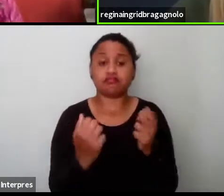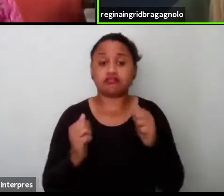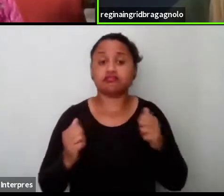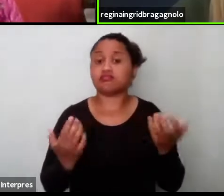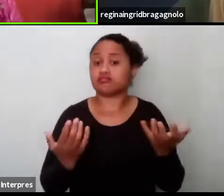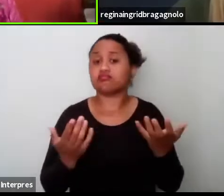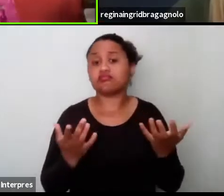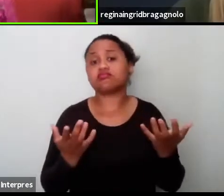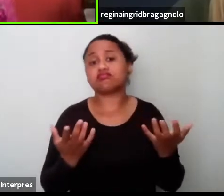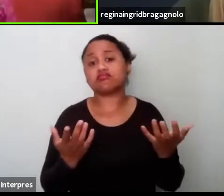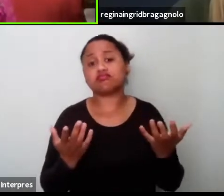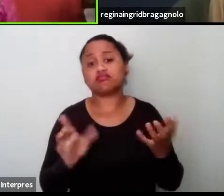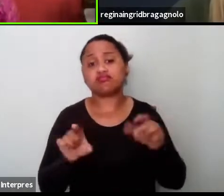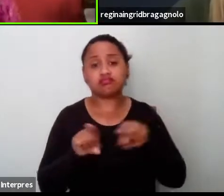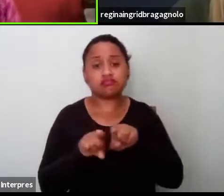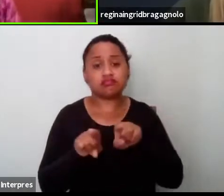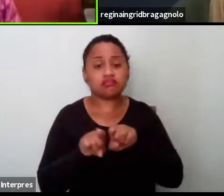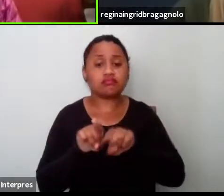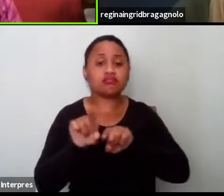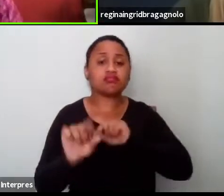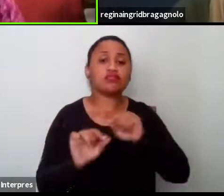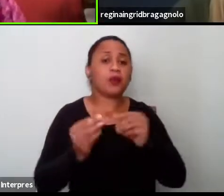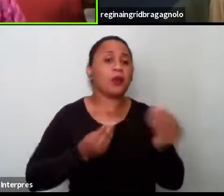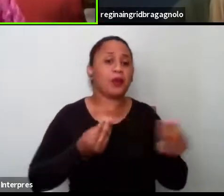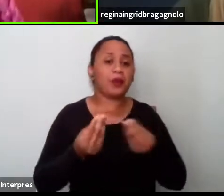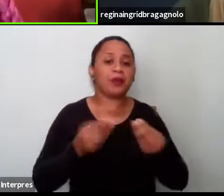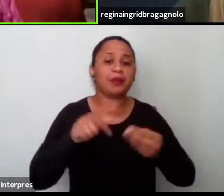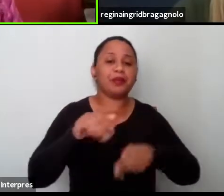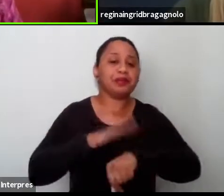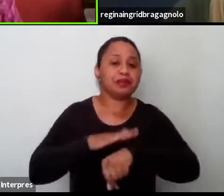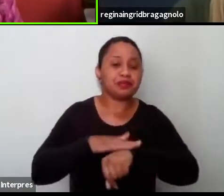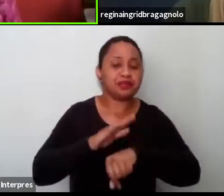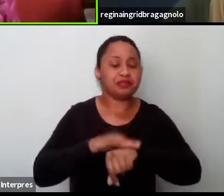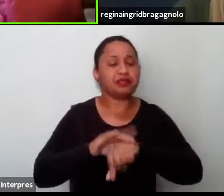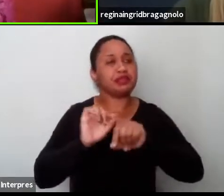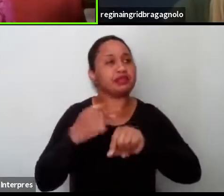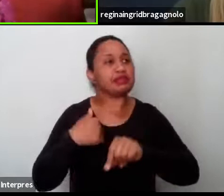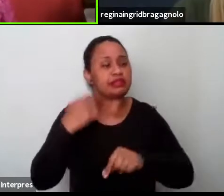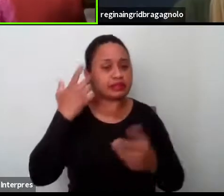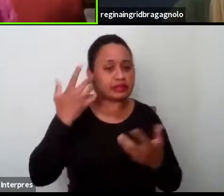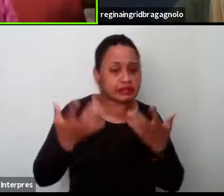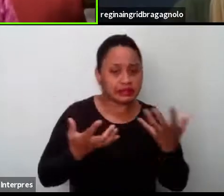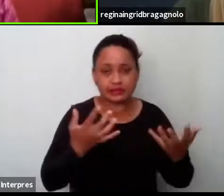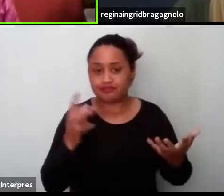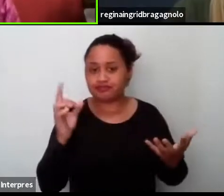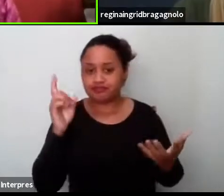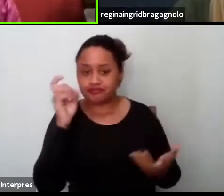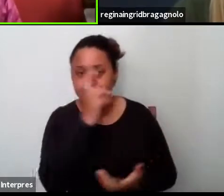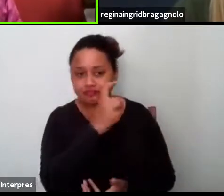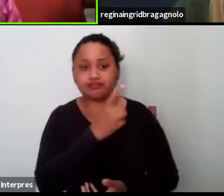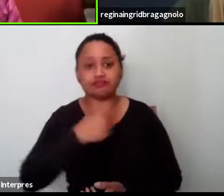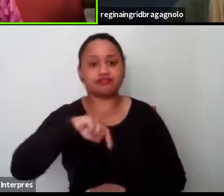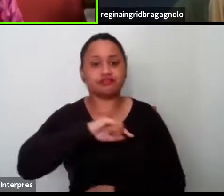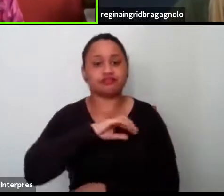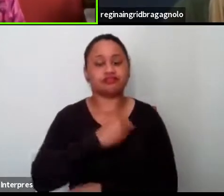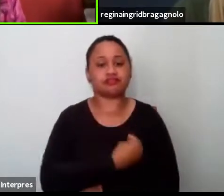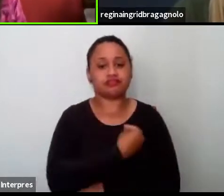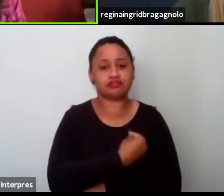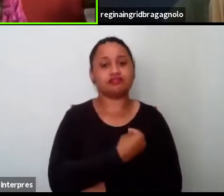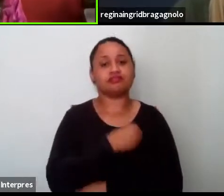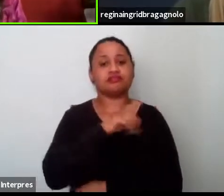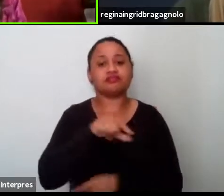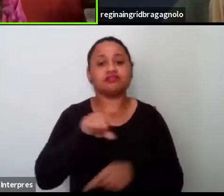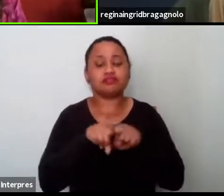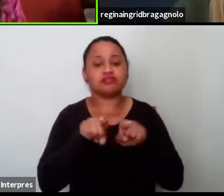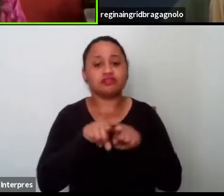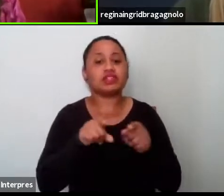e, assim, como é o momento de tensionamento mesmo, né, que a gente está vivendo e como a